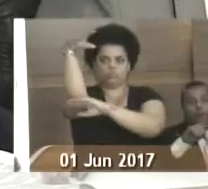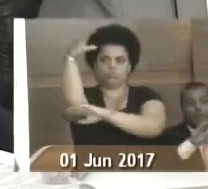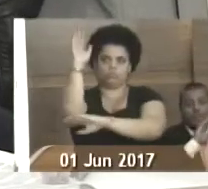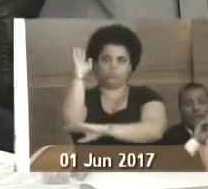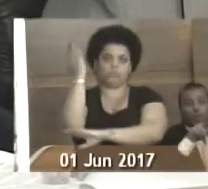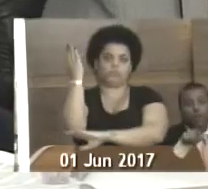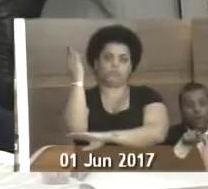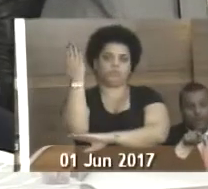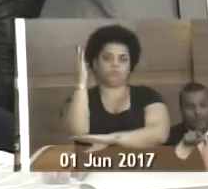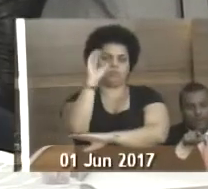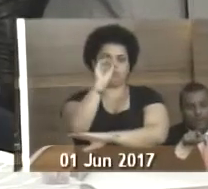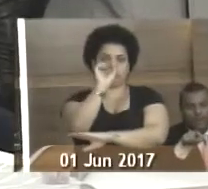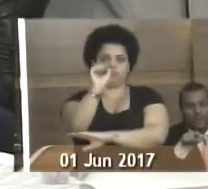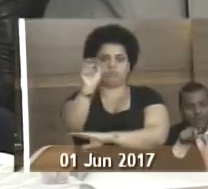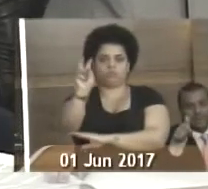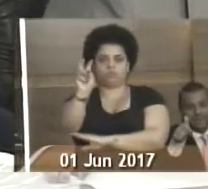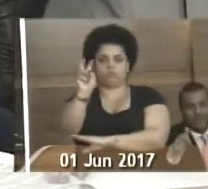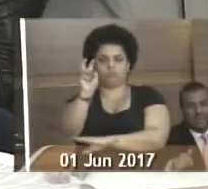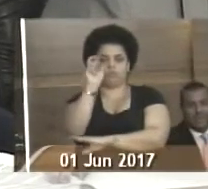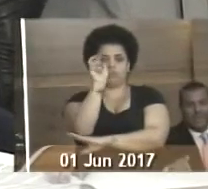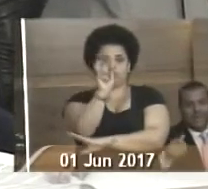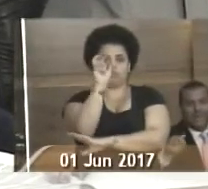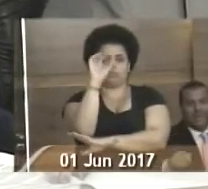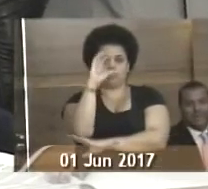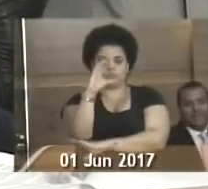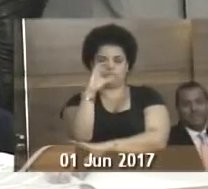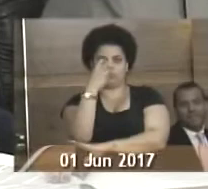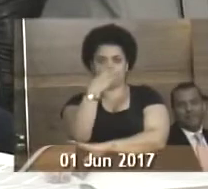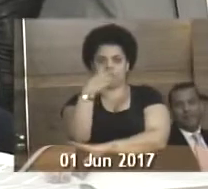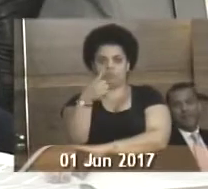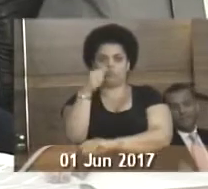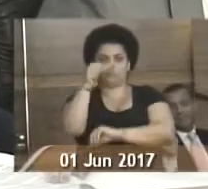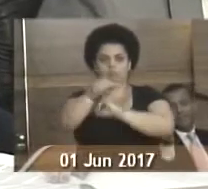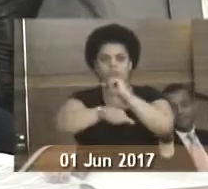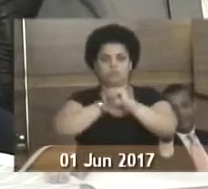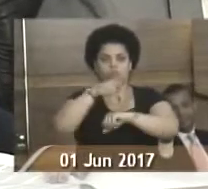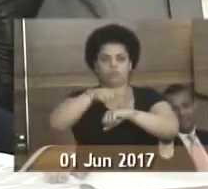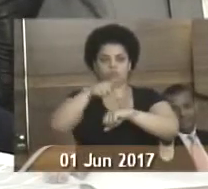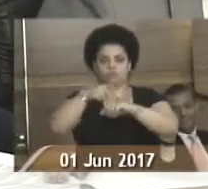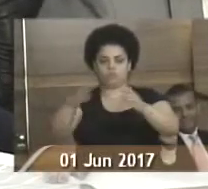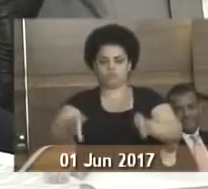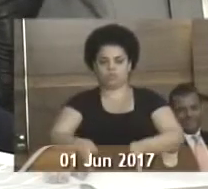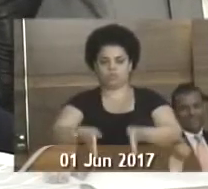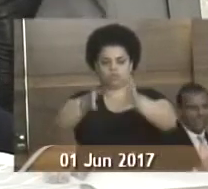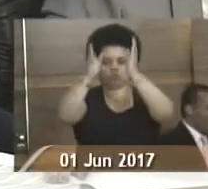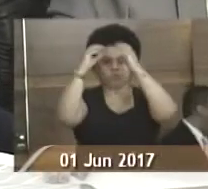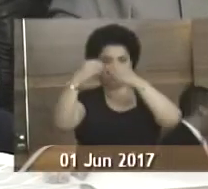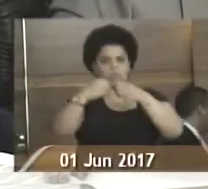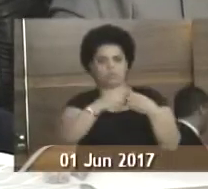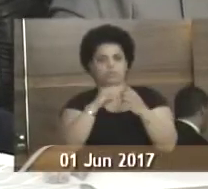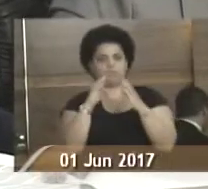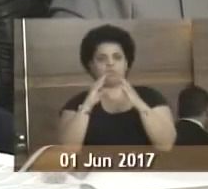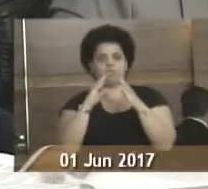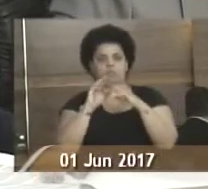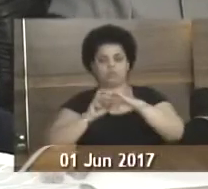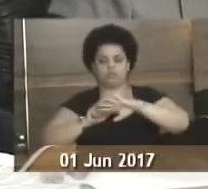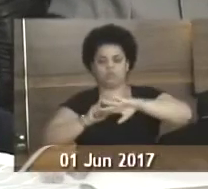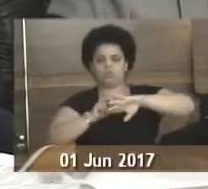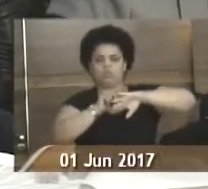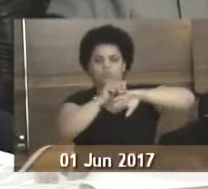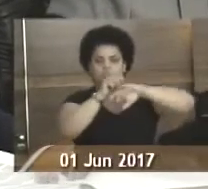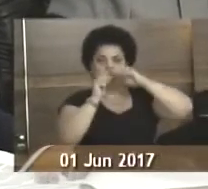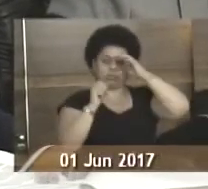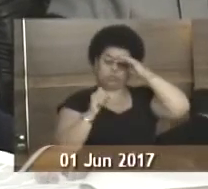madeira número 085-5C31 por um de concreto no final da Travessa Camélia, próximo à escada de acesso